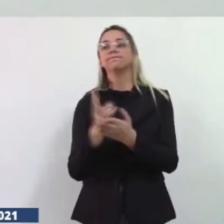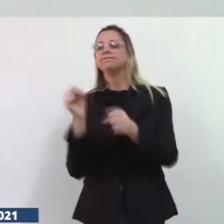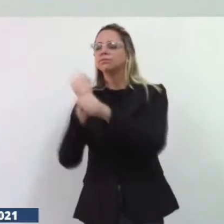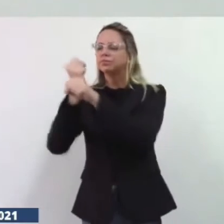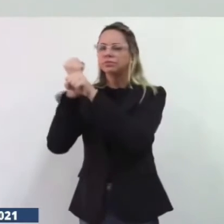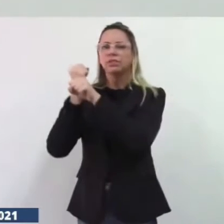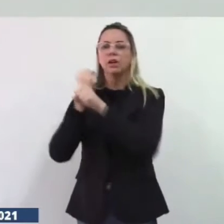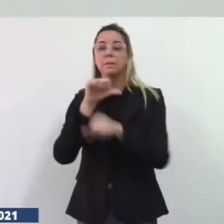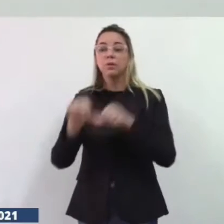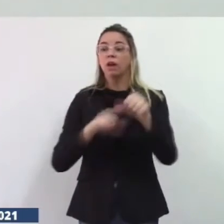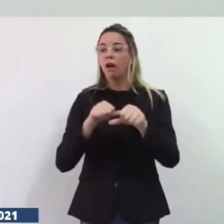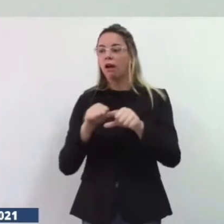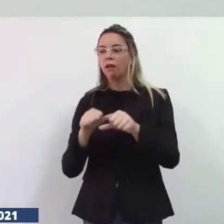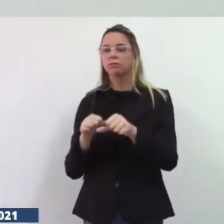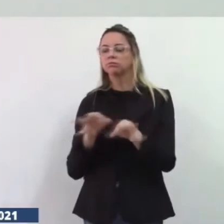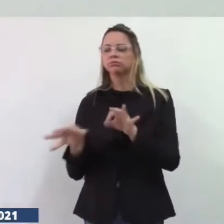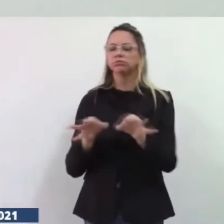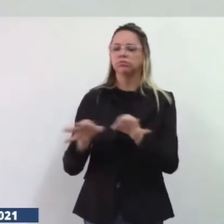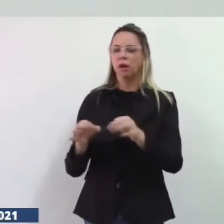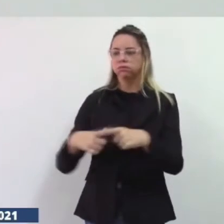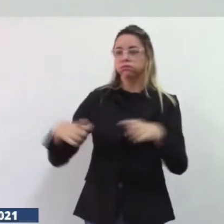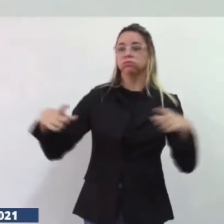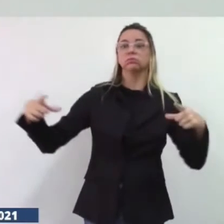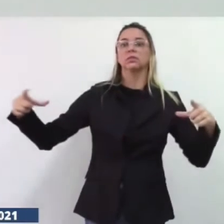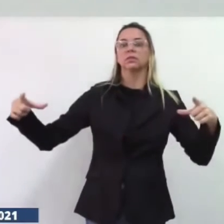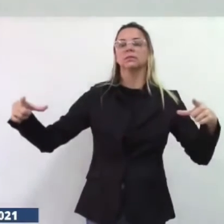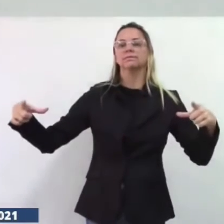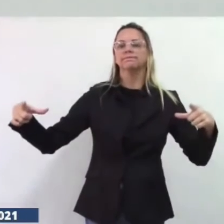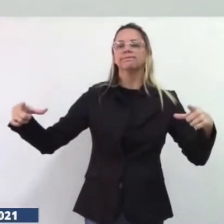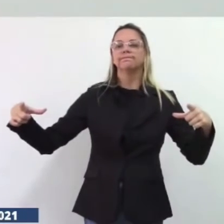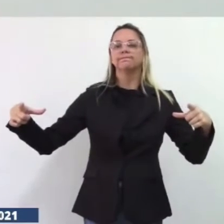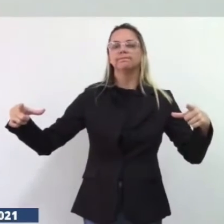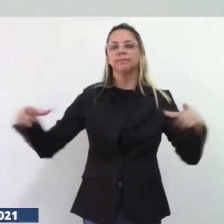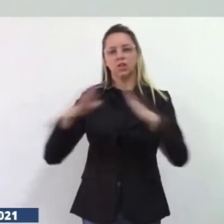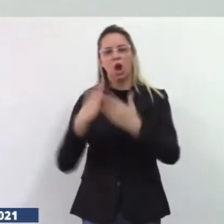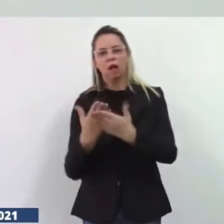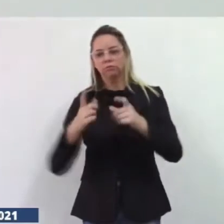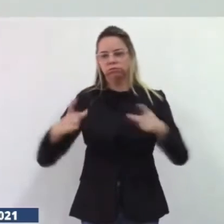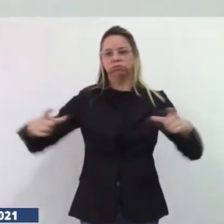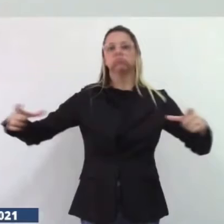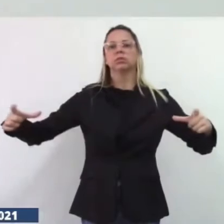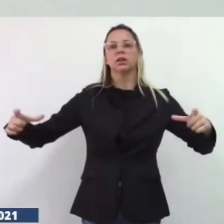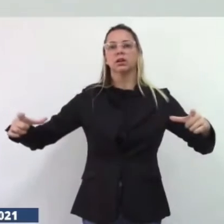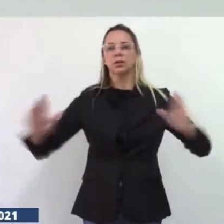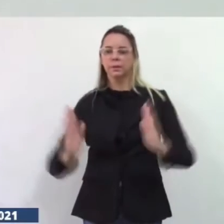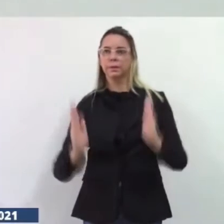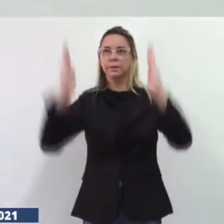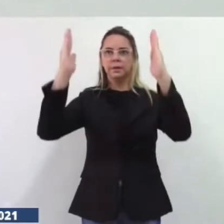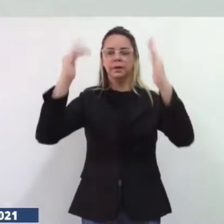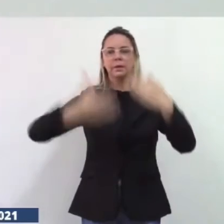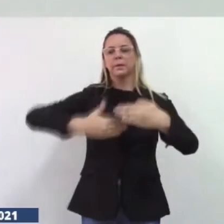pequenas reformas aumentando o o tamanho dela aumentando o muro da escola